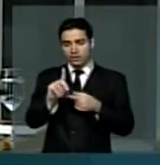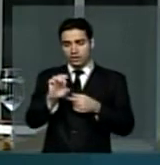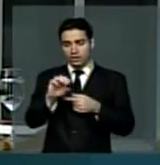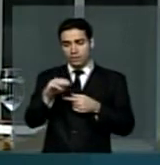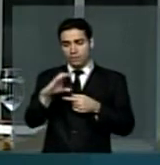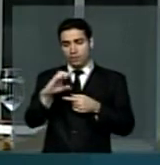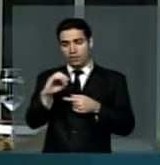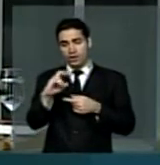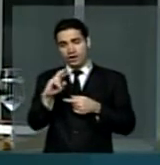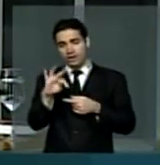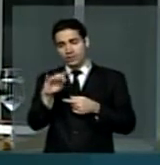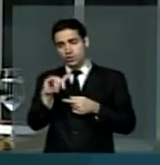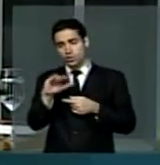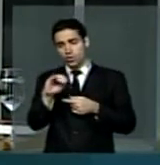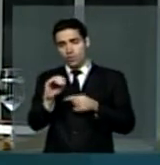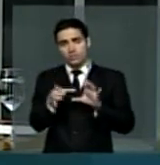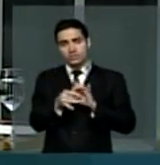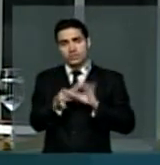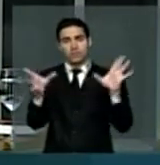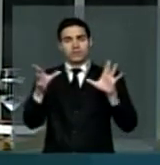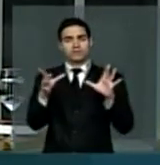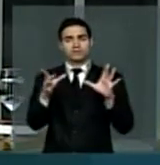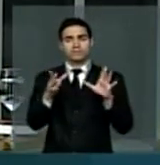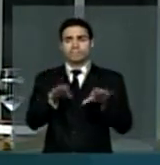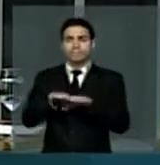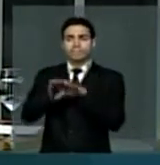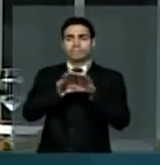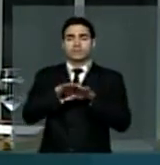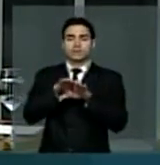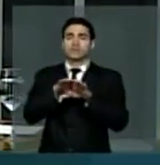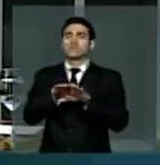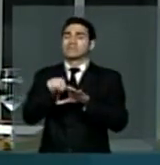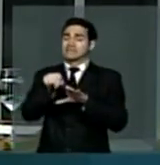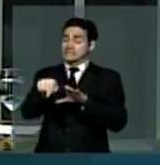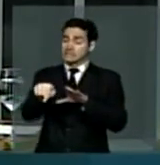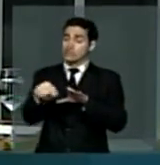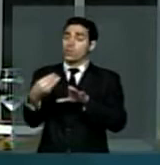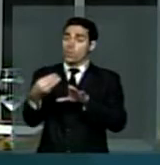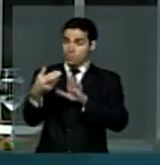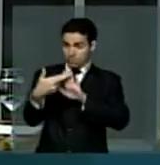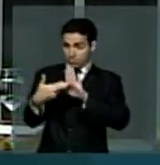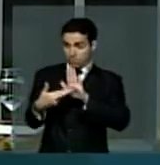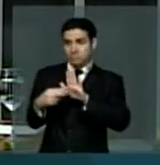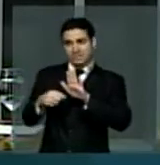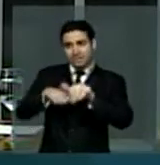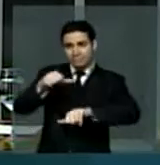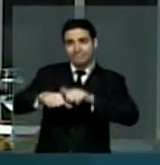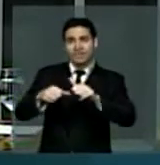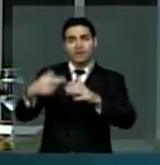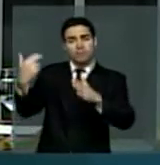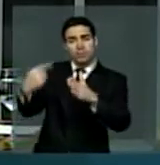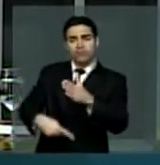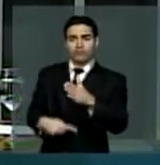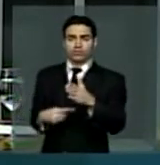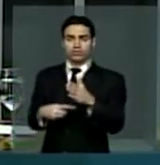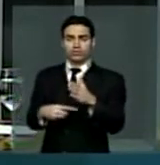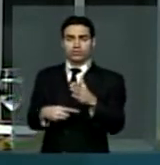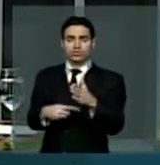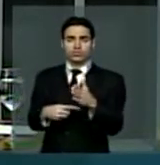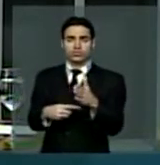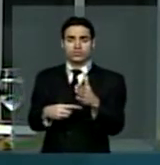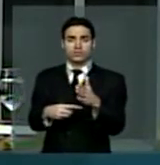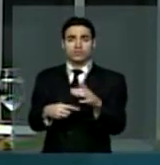necessita cada vez mais de uma revisão profunda, é, de uma ação cada vez mais